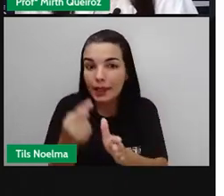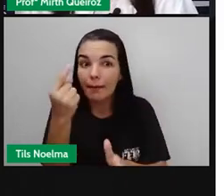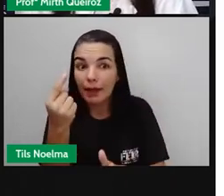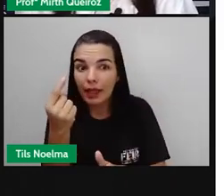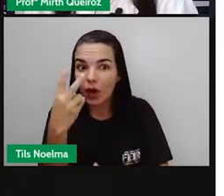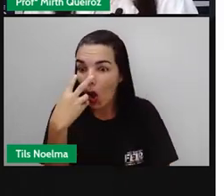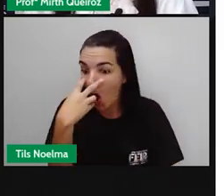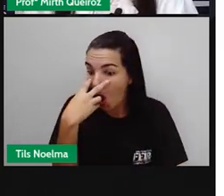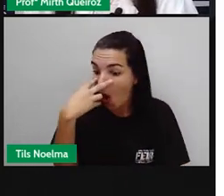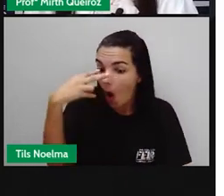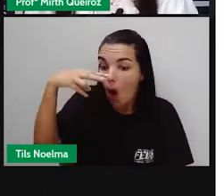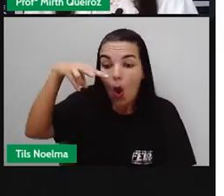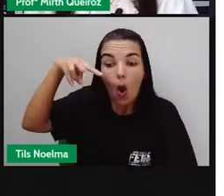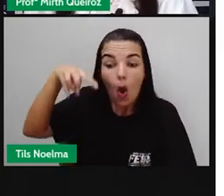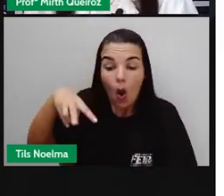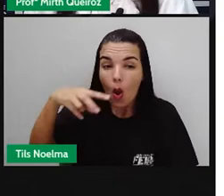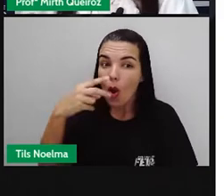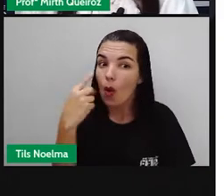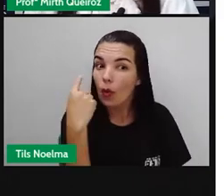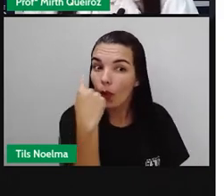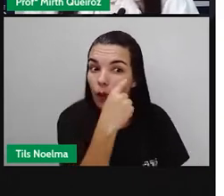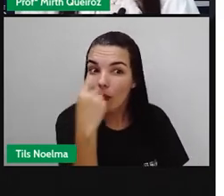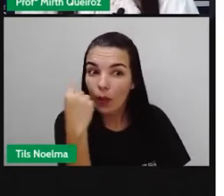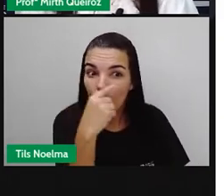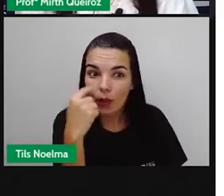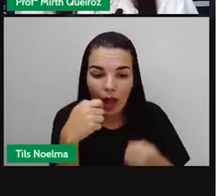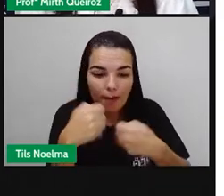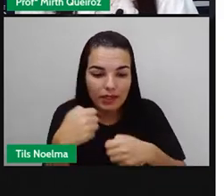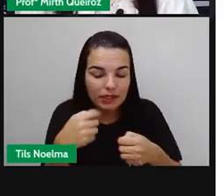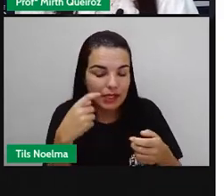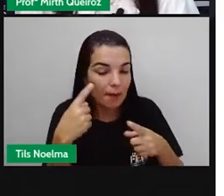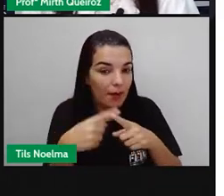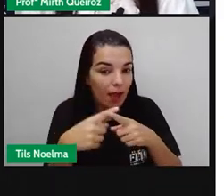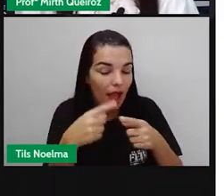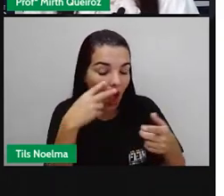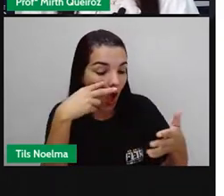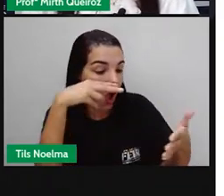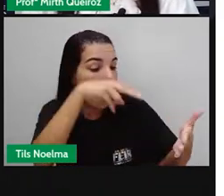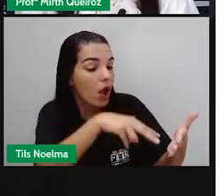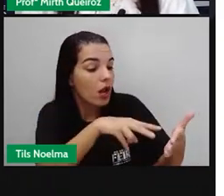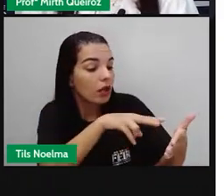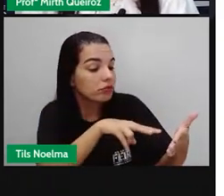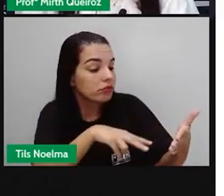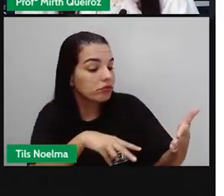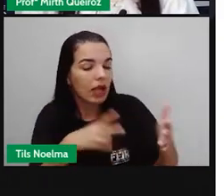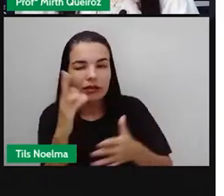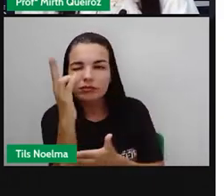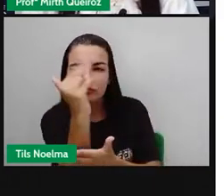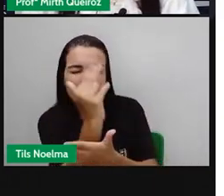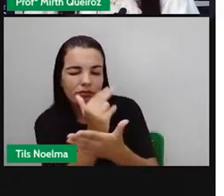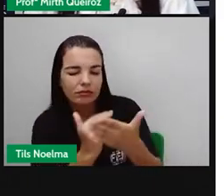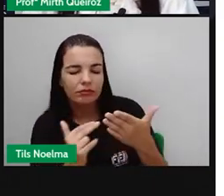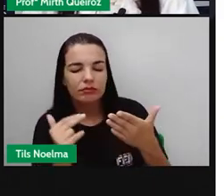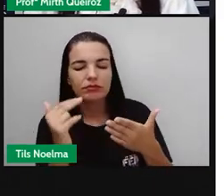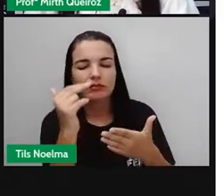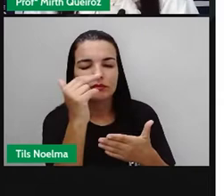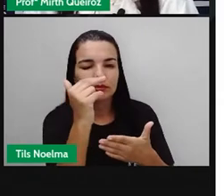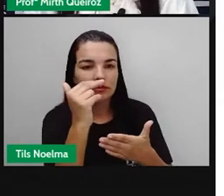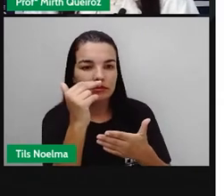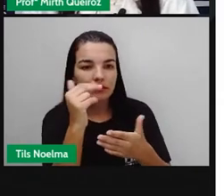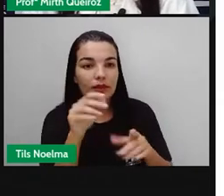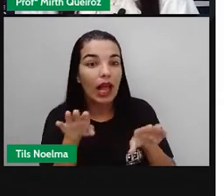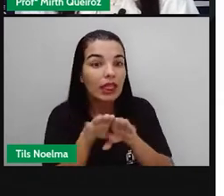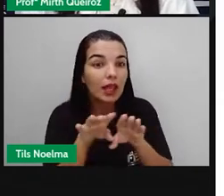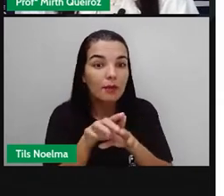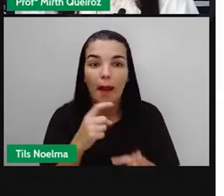importantes para nós vermos a imagem. E as palavras. É preciso também de uma boca para ler